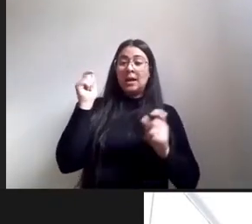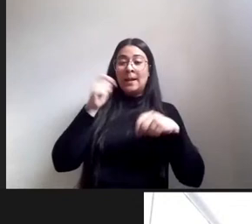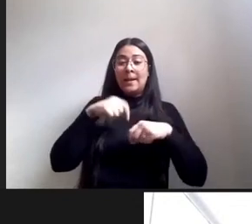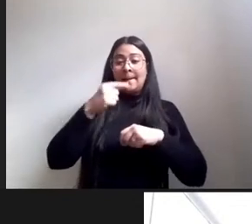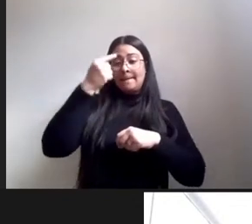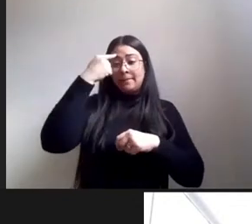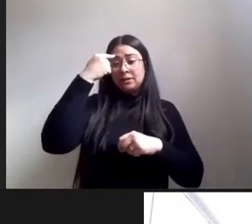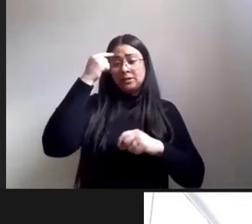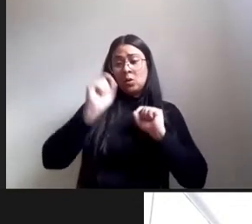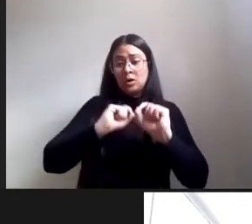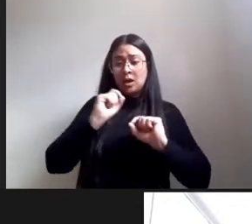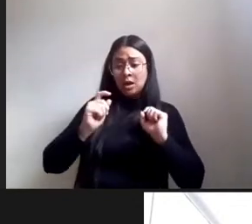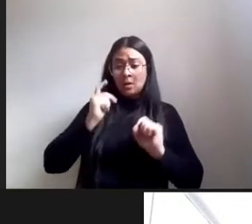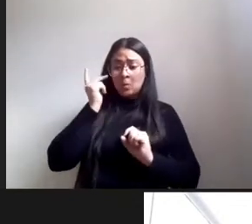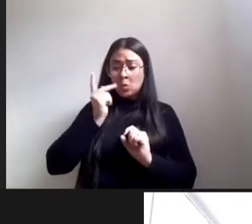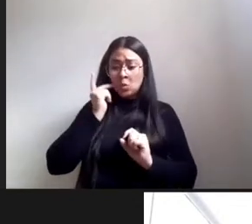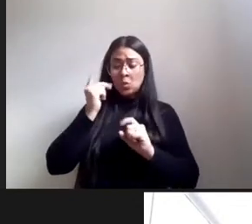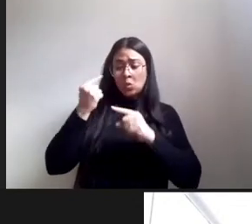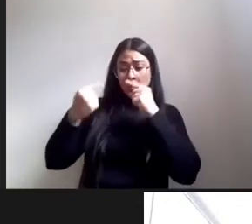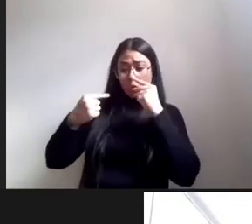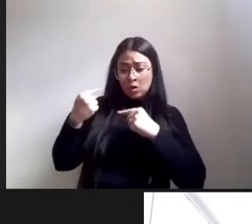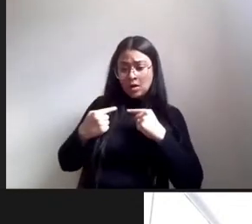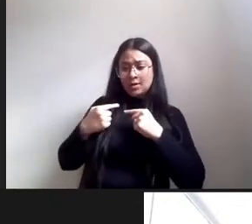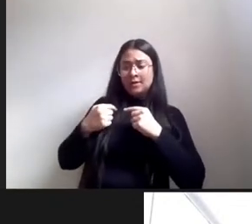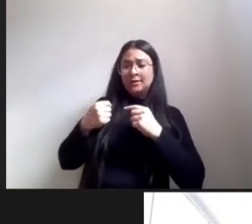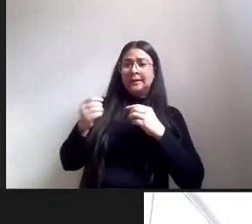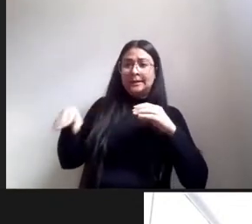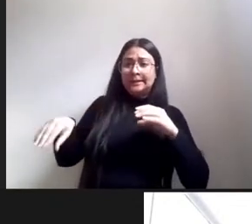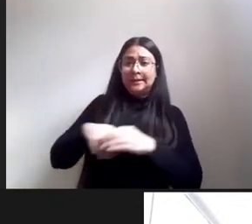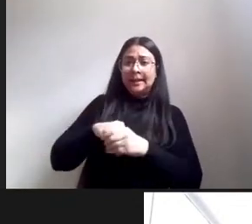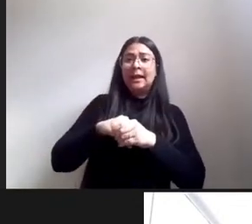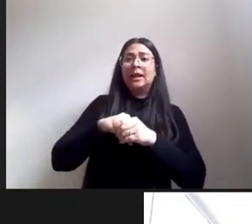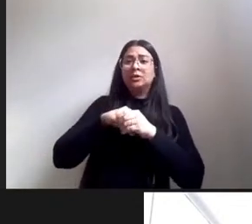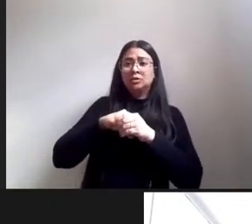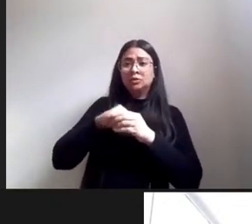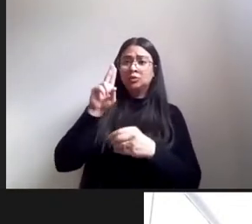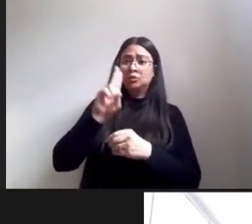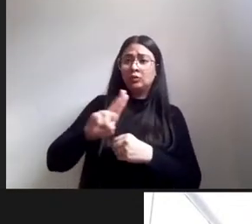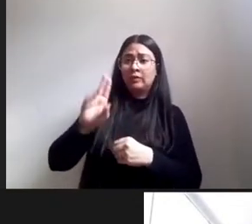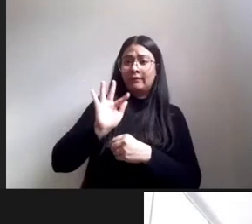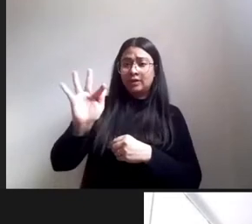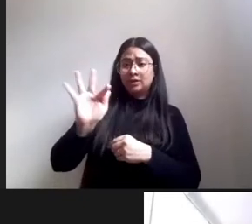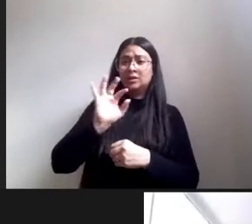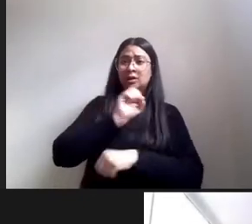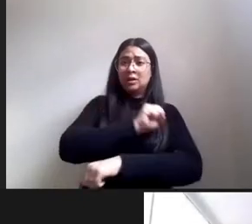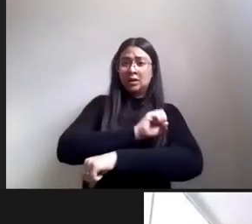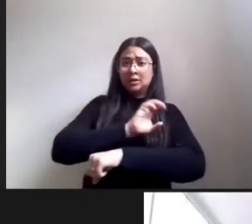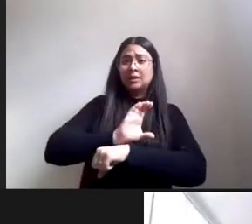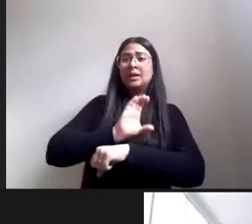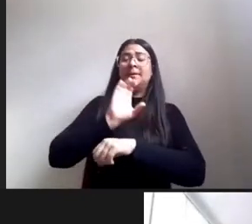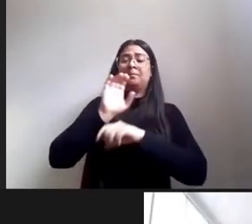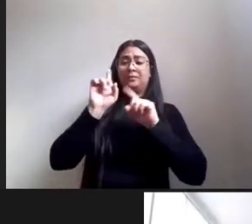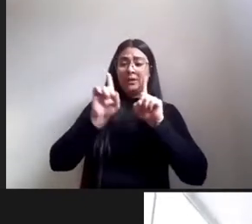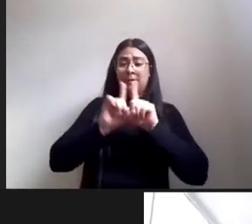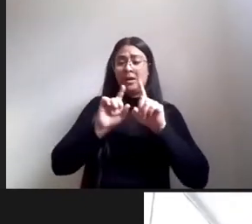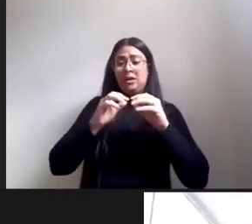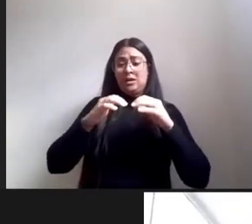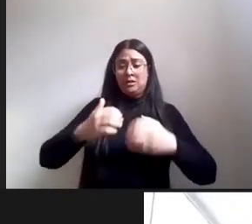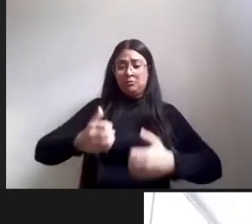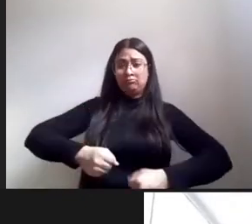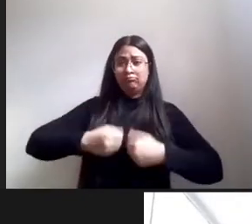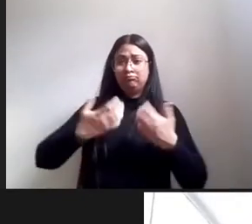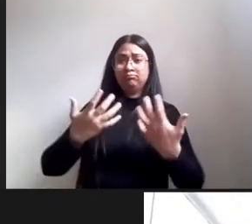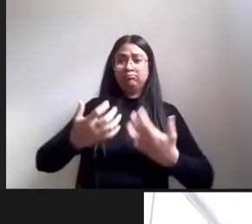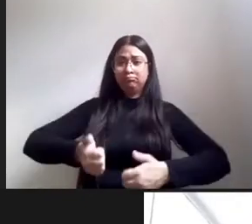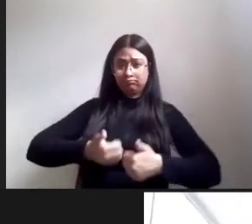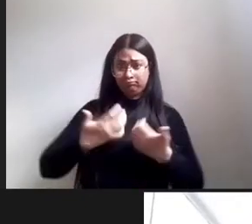afirmativa dentro da Universidade Federal de Santa Catarina e o quanto se dedicaram para que a licenciatura intercultural